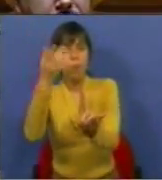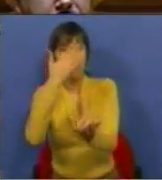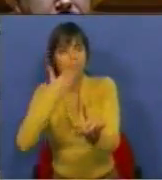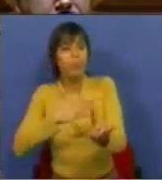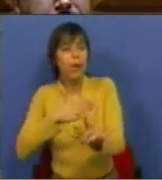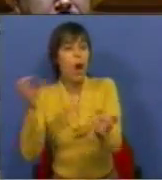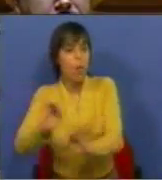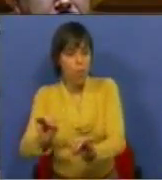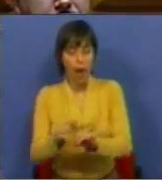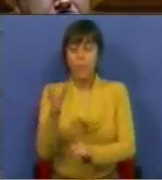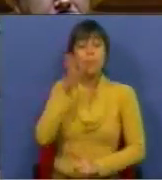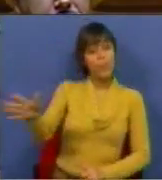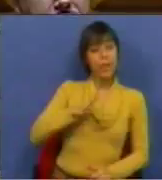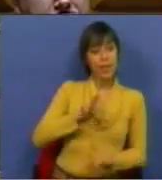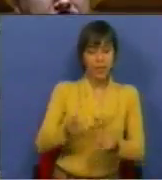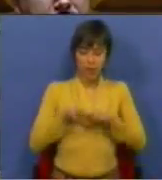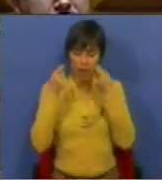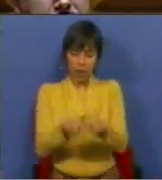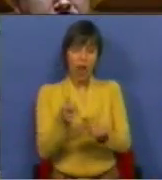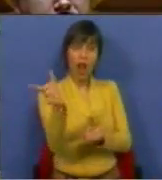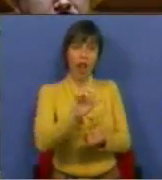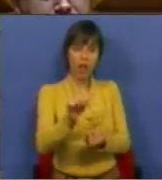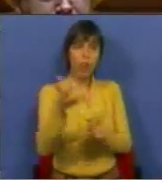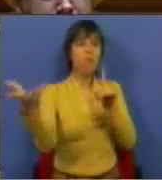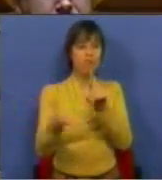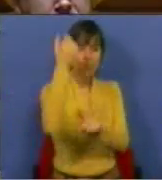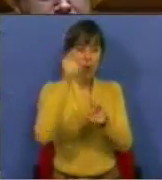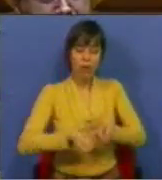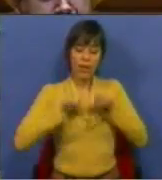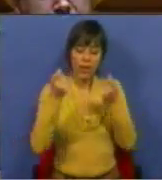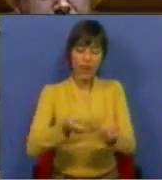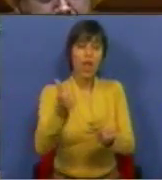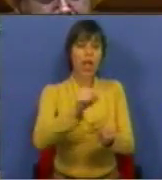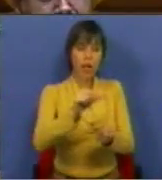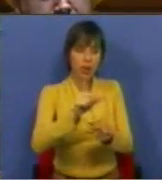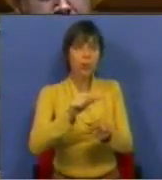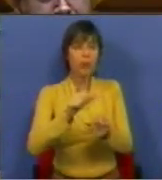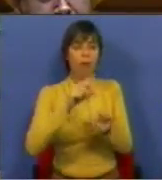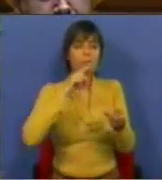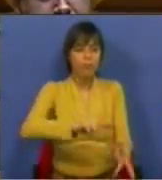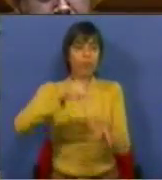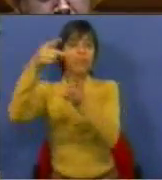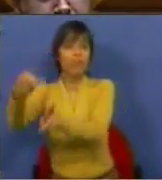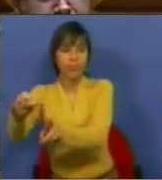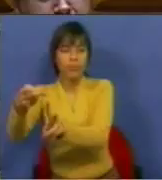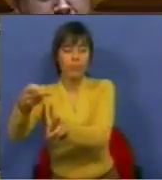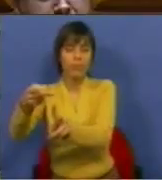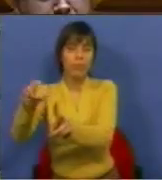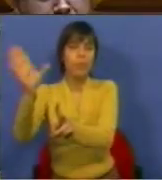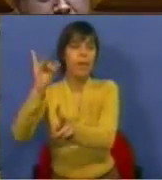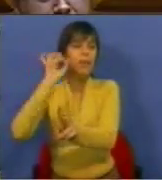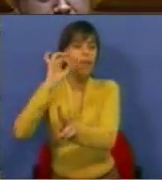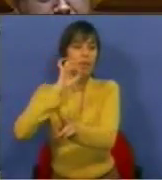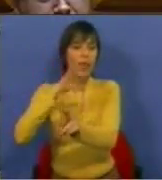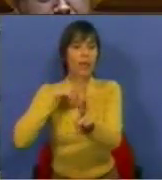não existe. Dizem-nos que investindo em Lisboa conseguimos, com esse investimento, fazer a reprodução da mais